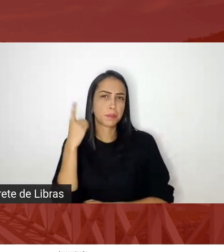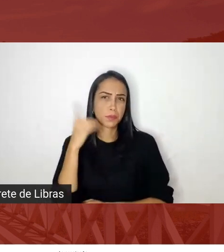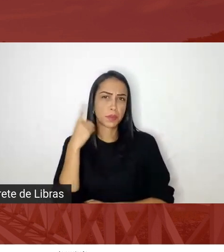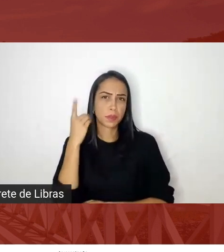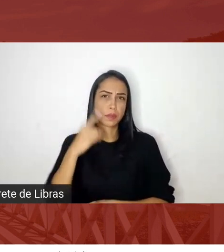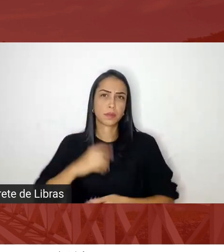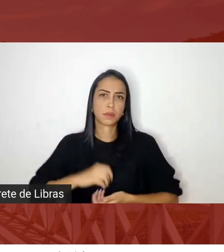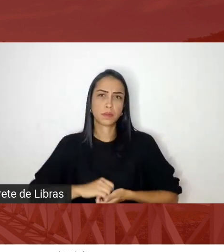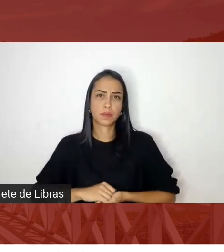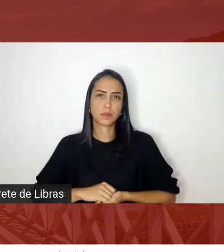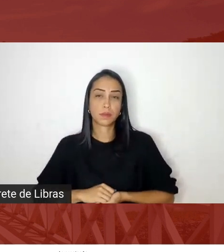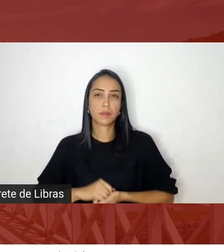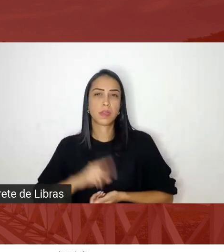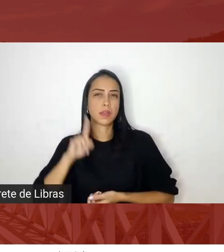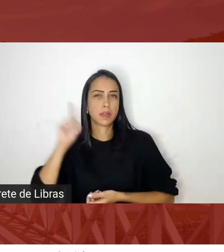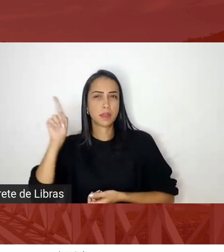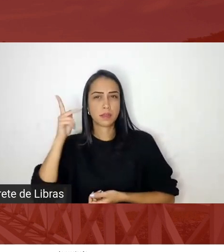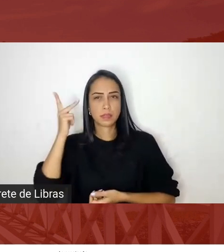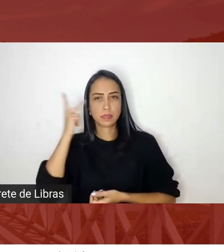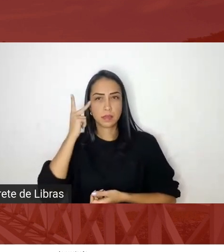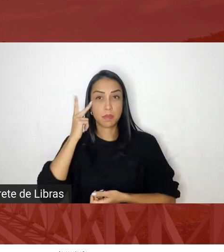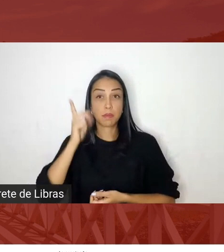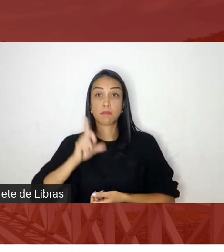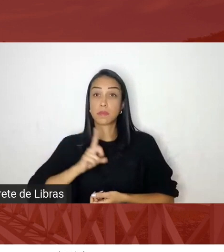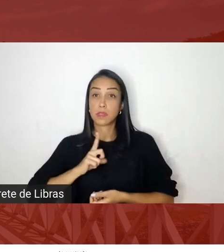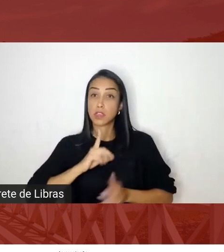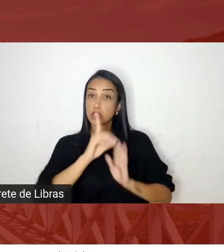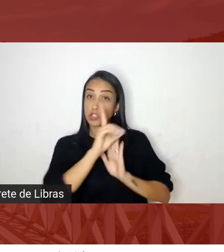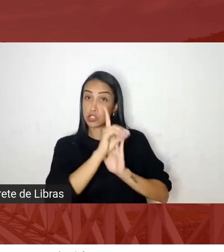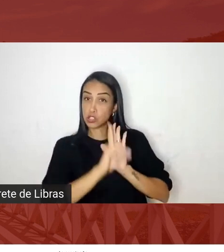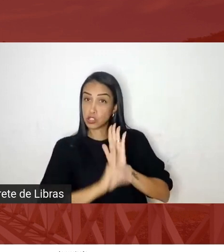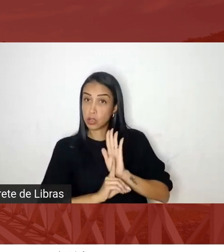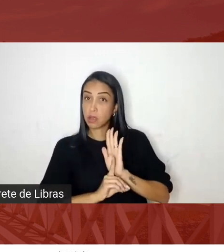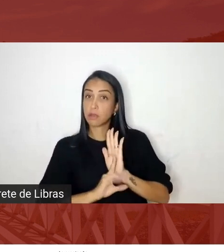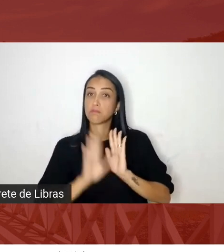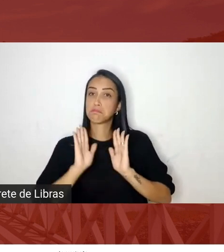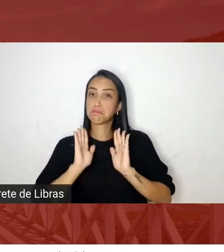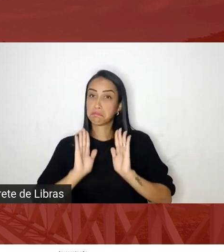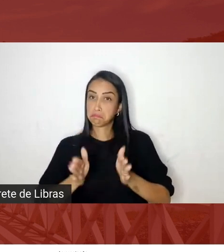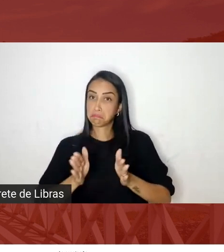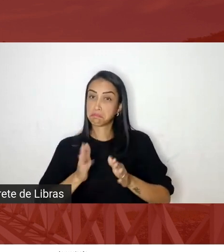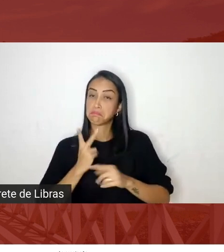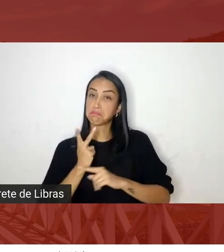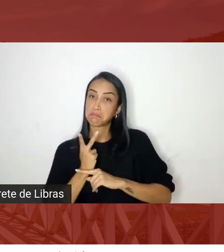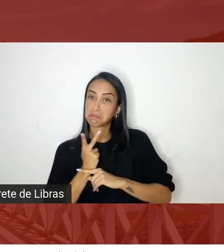paulista que teve seus direitos parlamentares caçados por ter